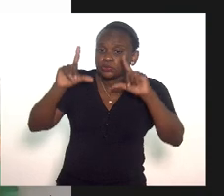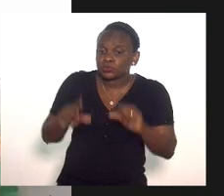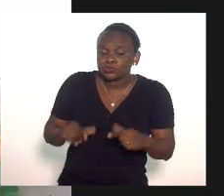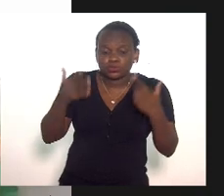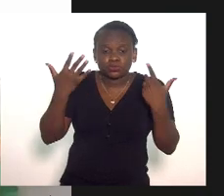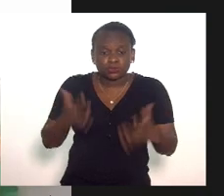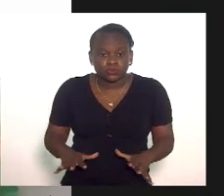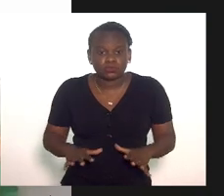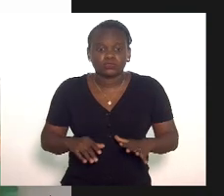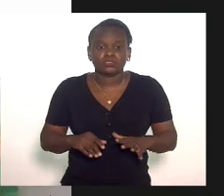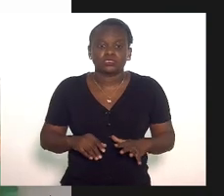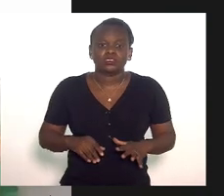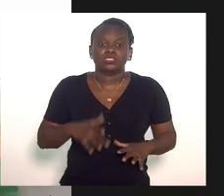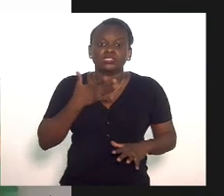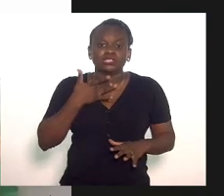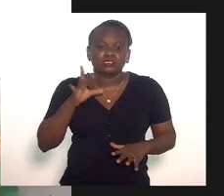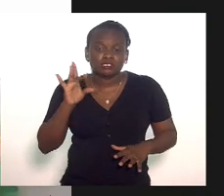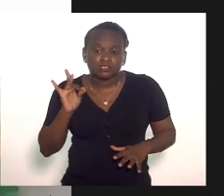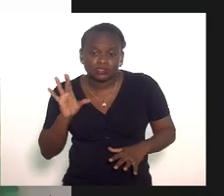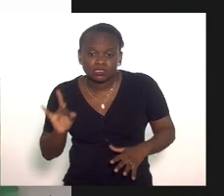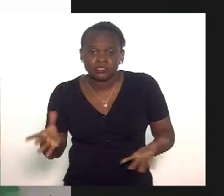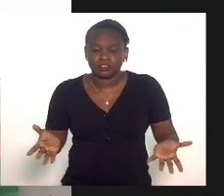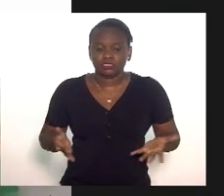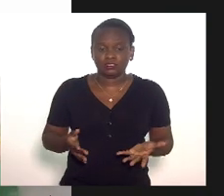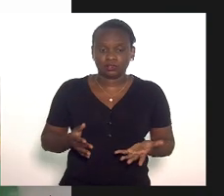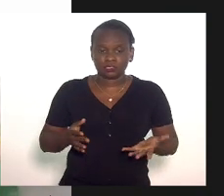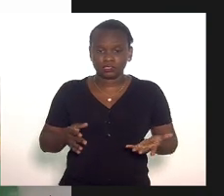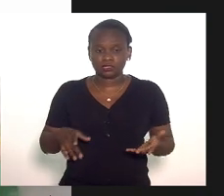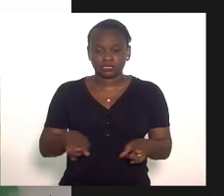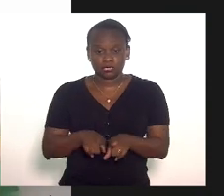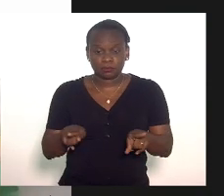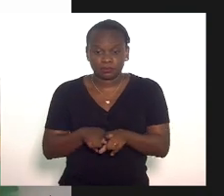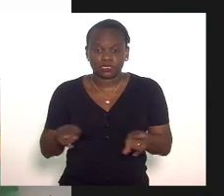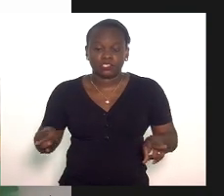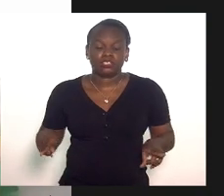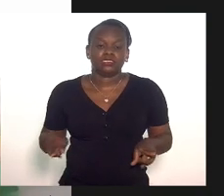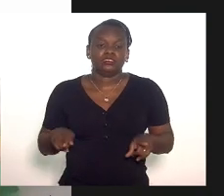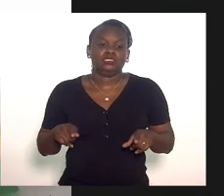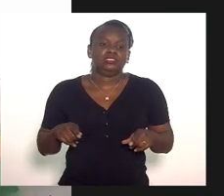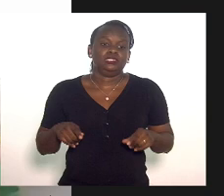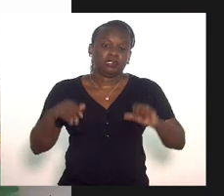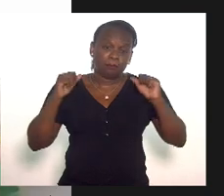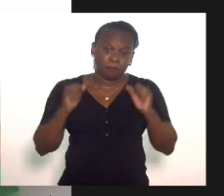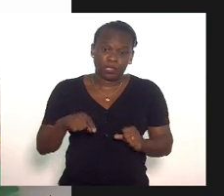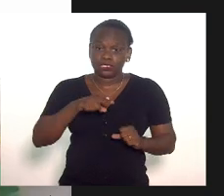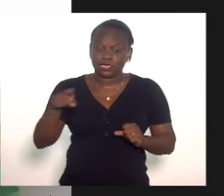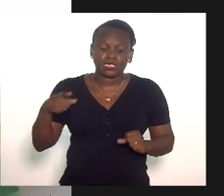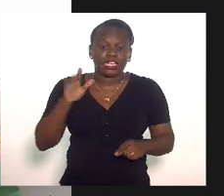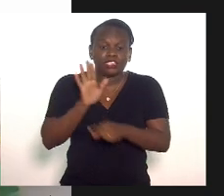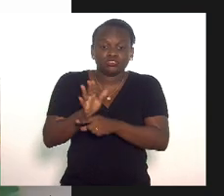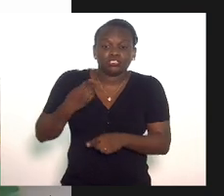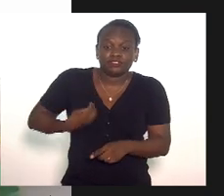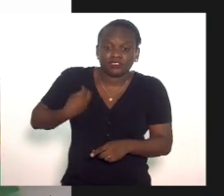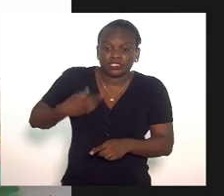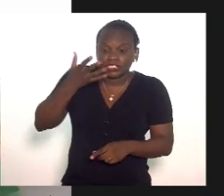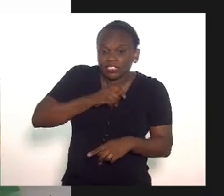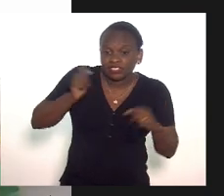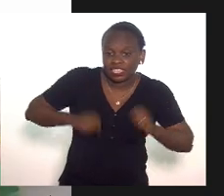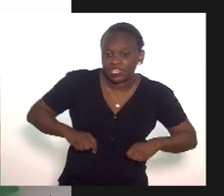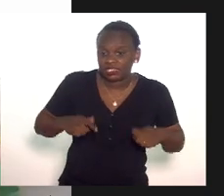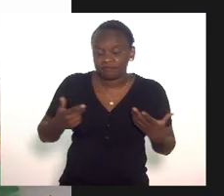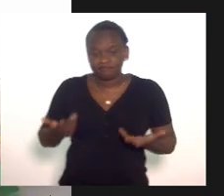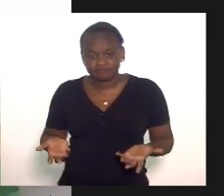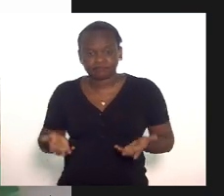sede e a possibilidade de sobrevivência da nossa população brasileira